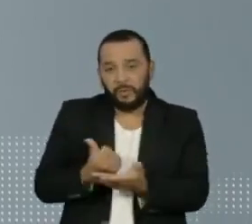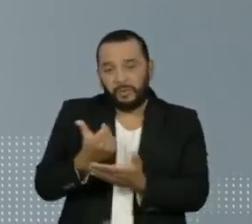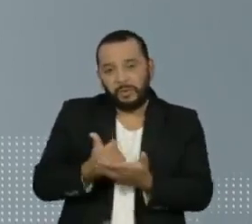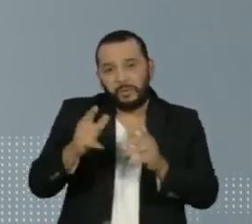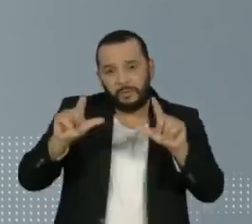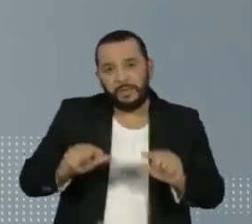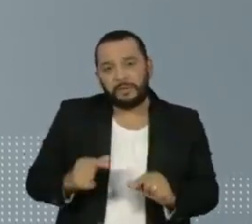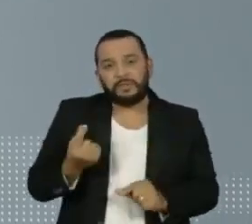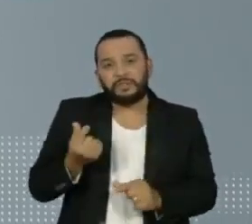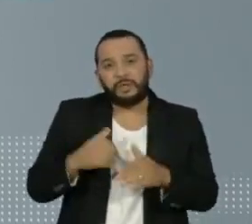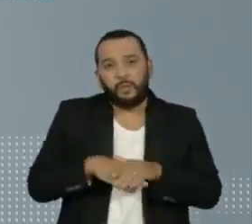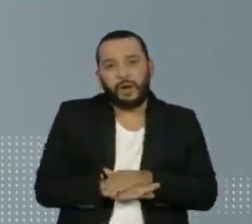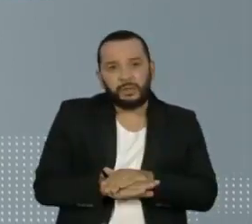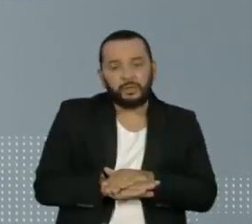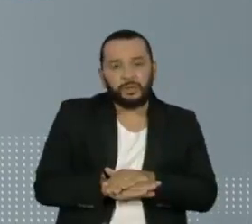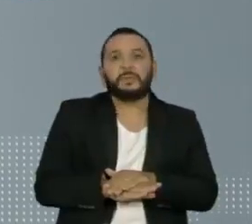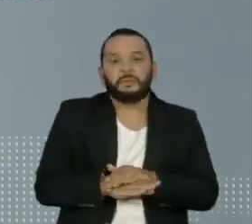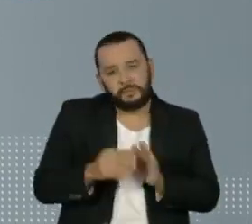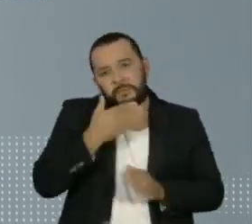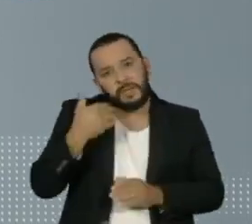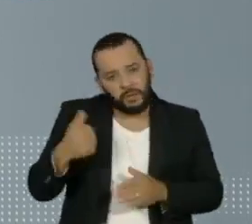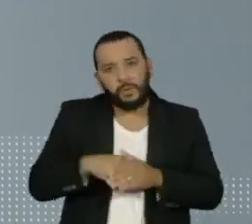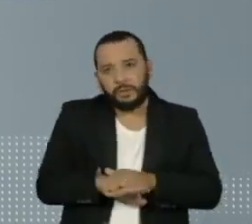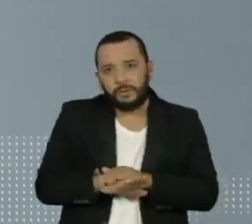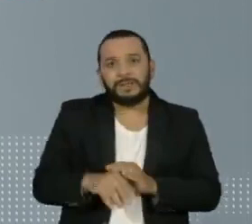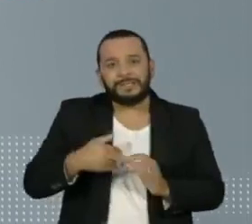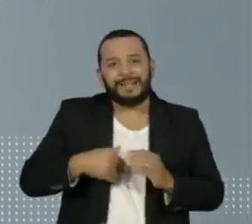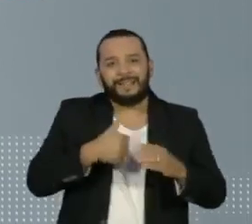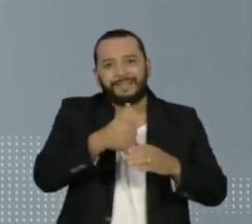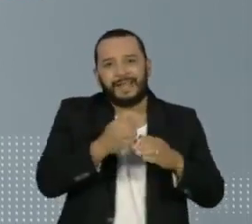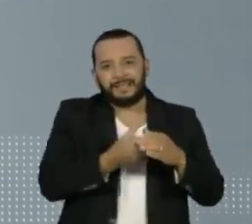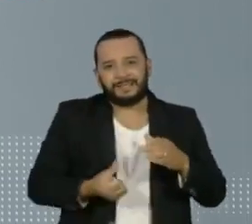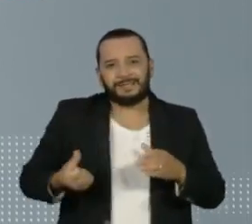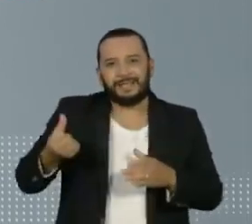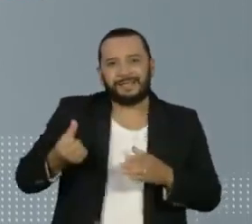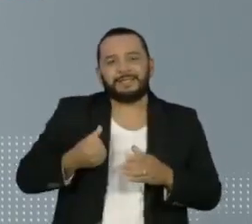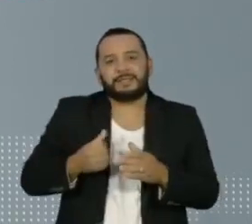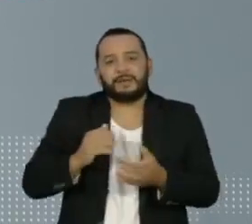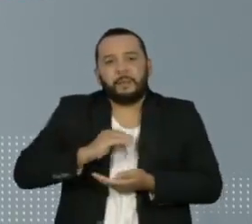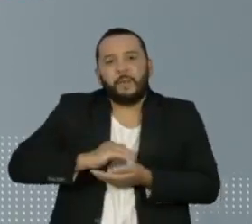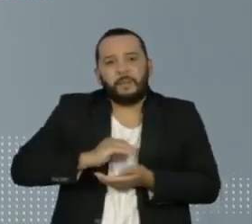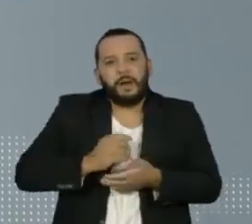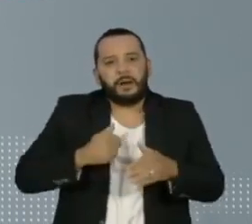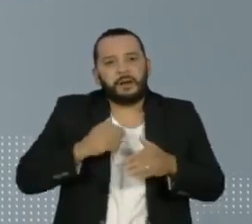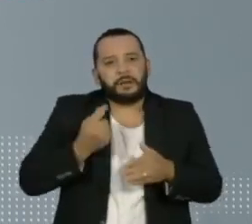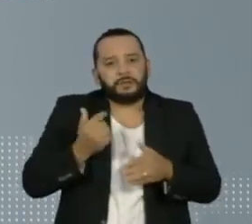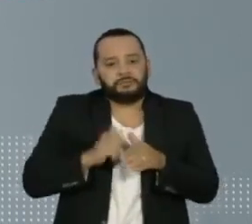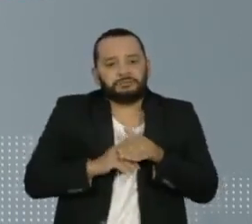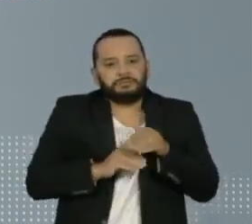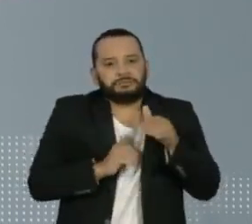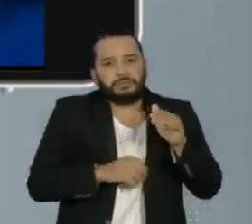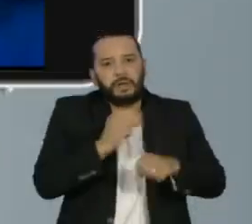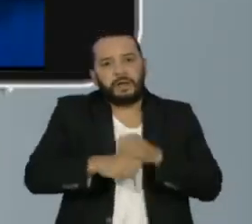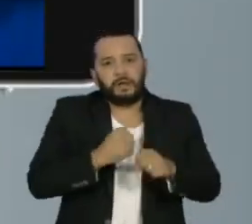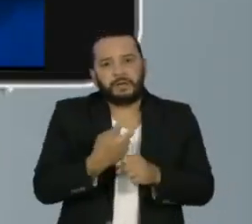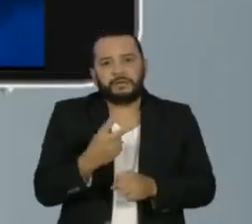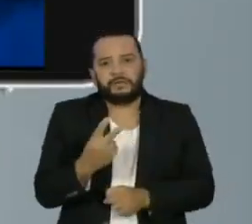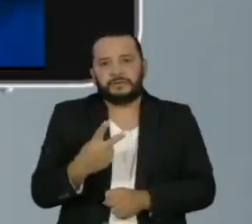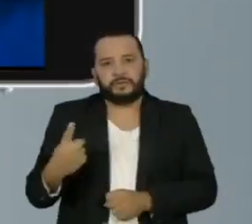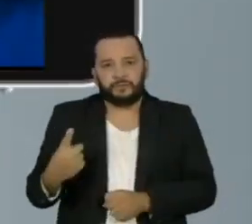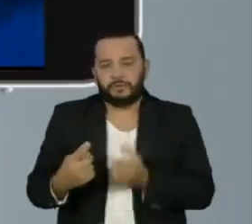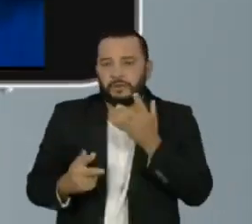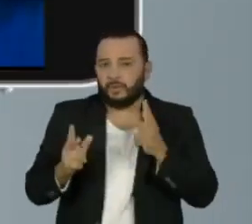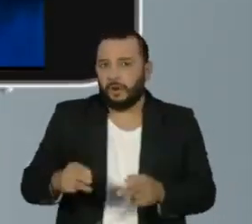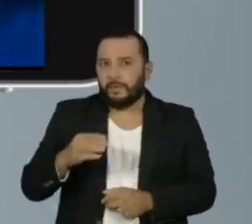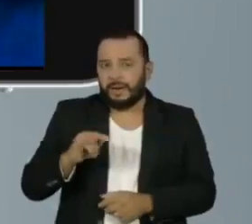guardou mais dinheiro. Seis em cada dez brasileiros pretendem poupar mais em 2021 do que poupavam antes da pandemia. É o